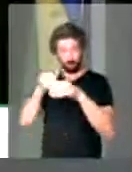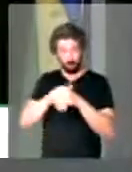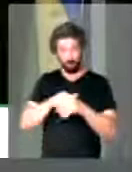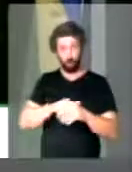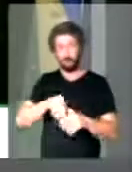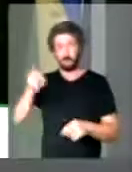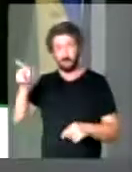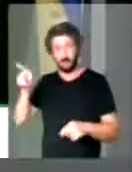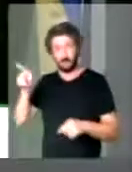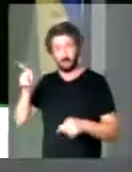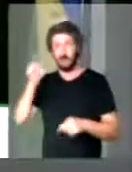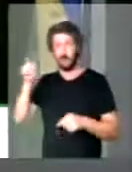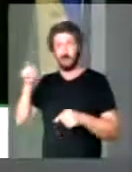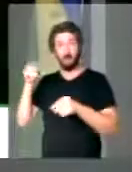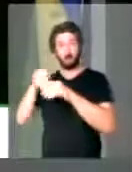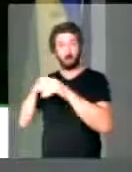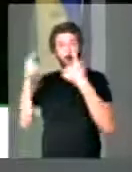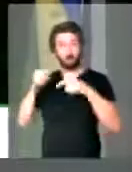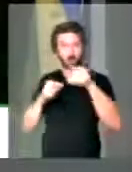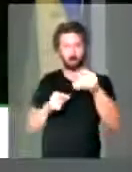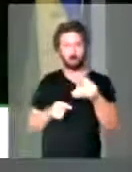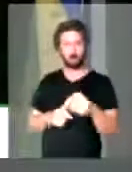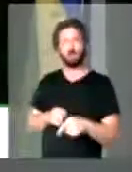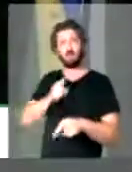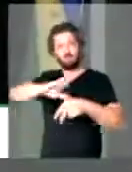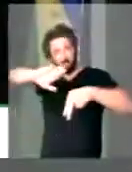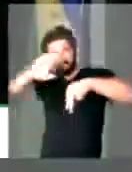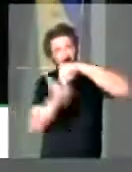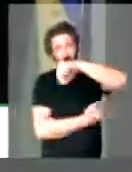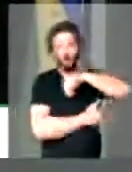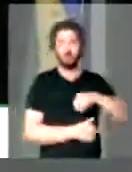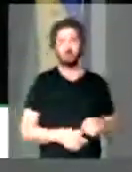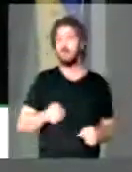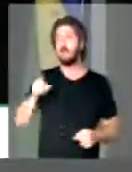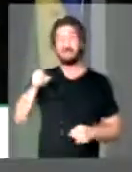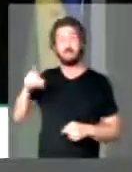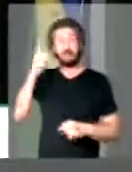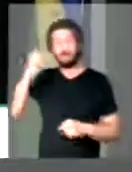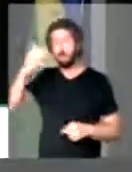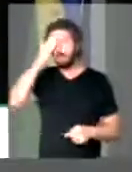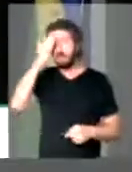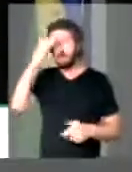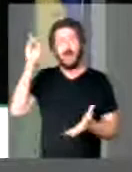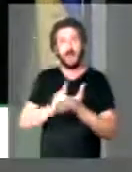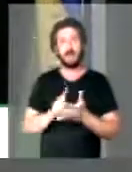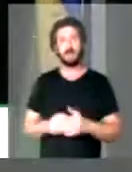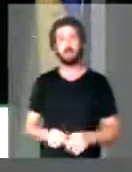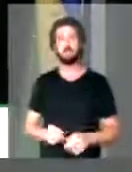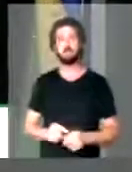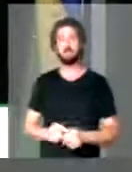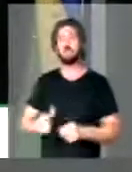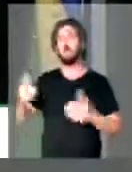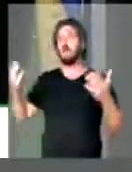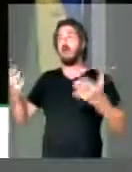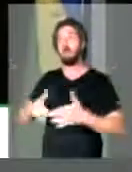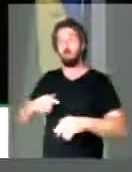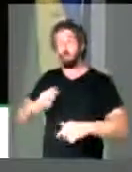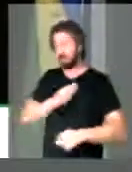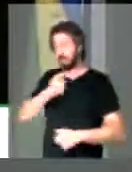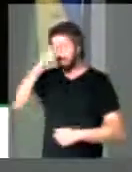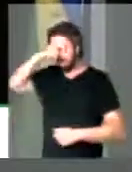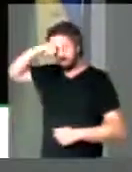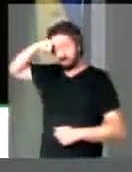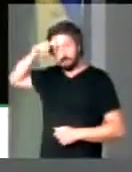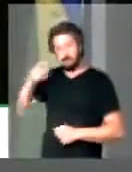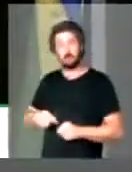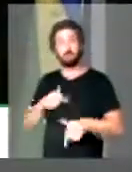em ti, não vota mais nele. Dá um corridão nele. Eles precisam saber a dura realidade de que vive o trabalhador, de que